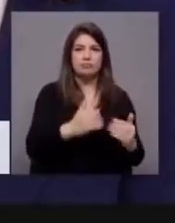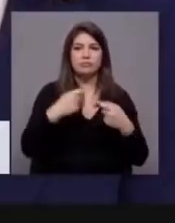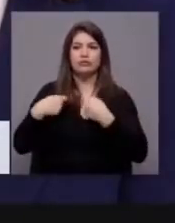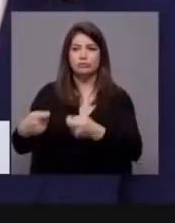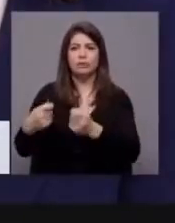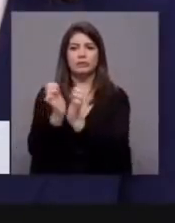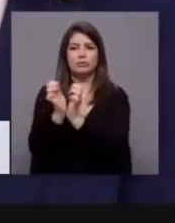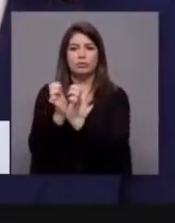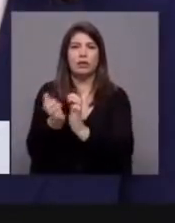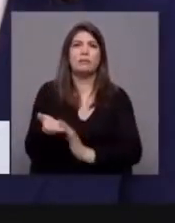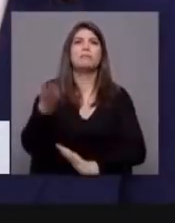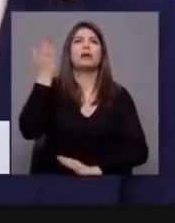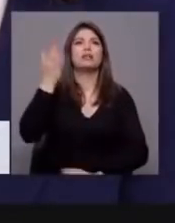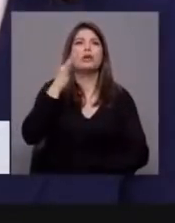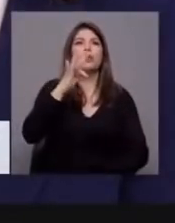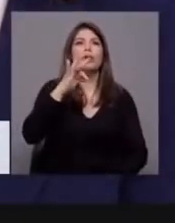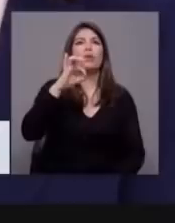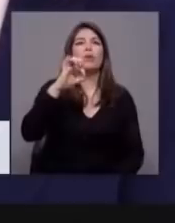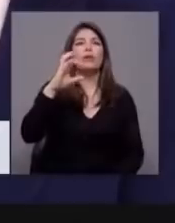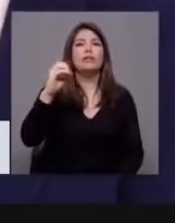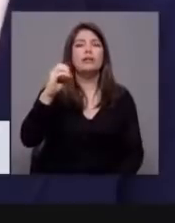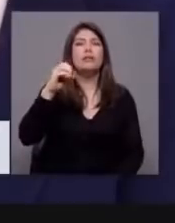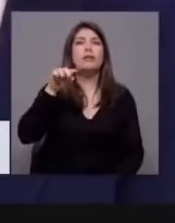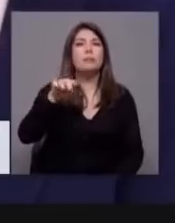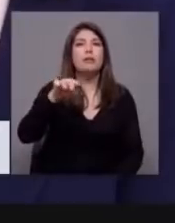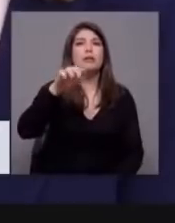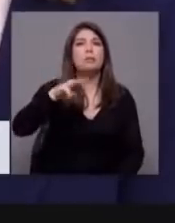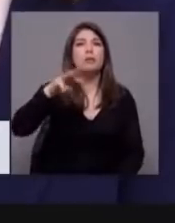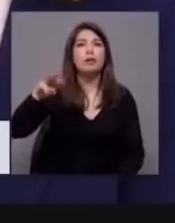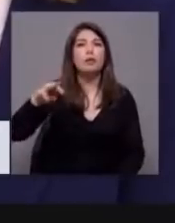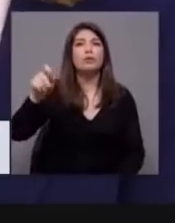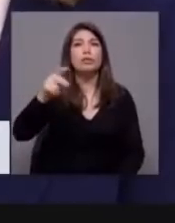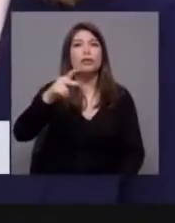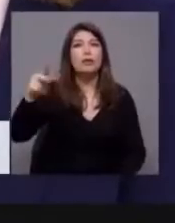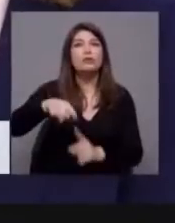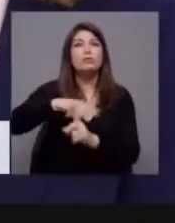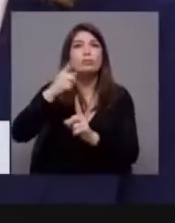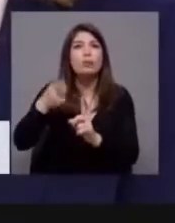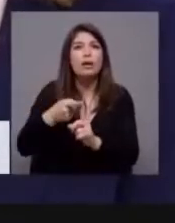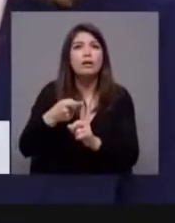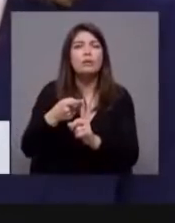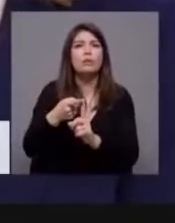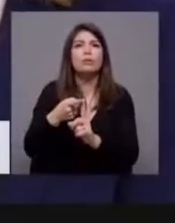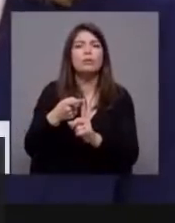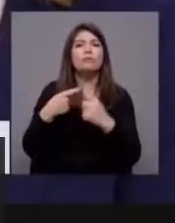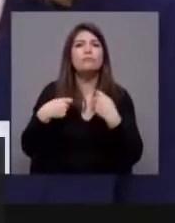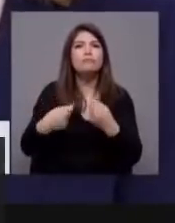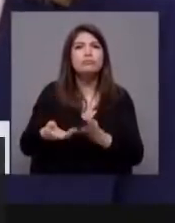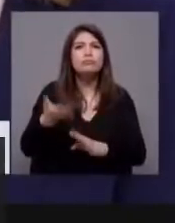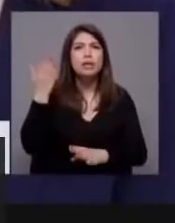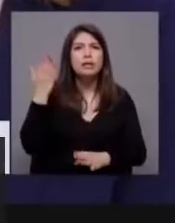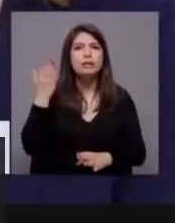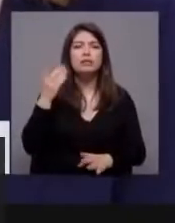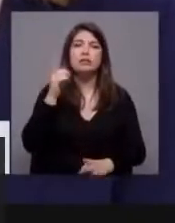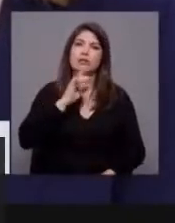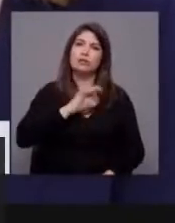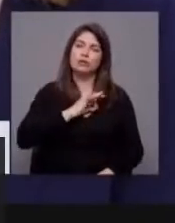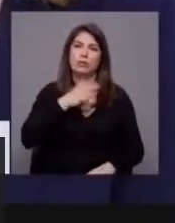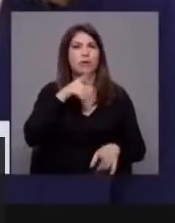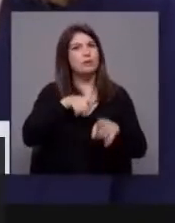segurança social de 480 milhões de euros por ano. é verdade. 480 milhões de euros por ano, Sra. Deputada. E isto